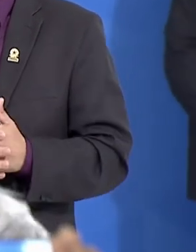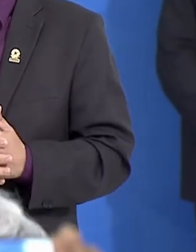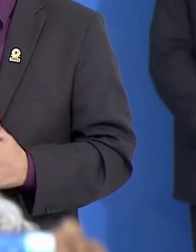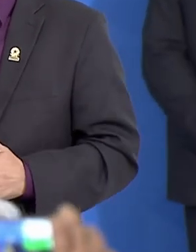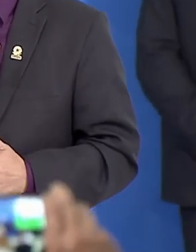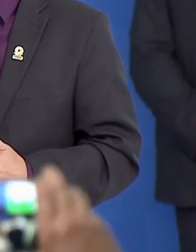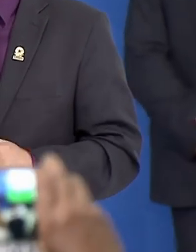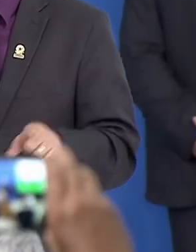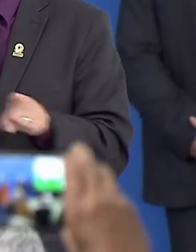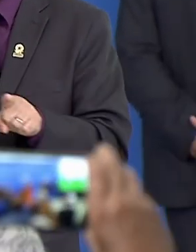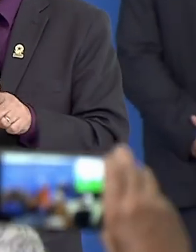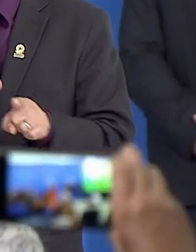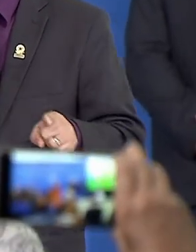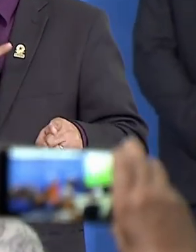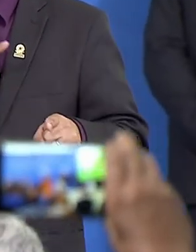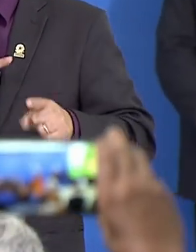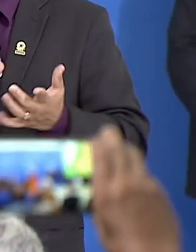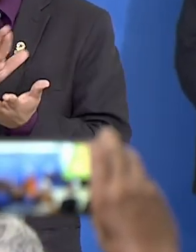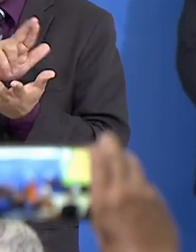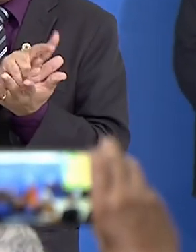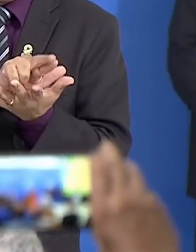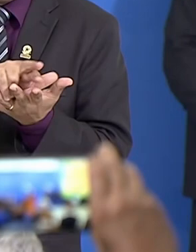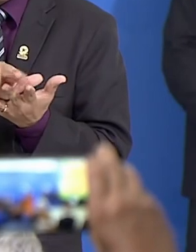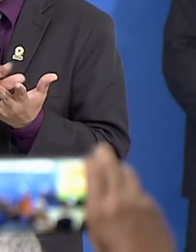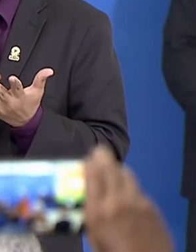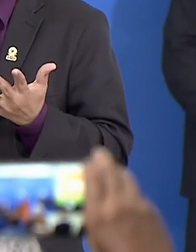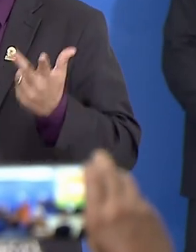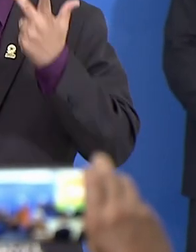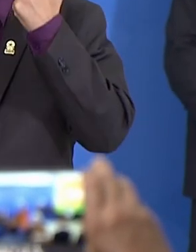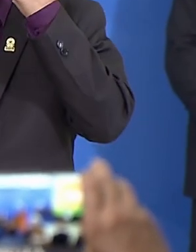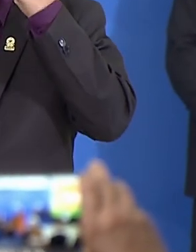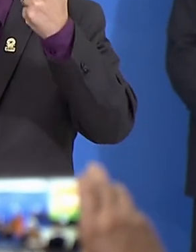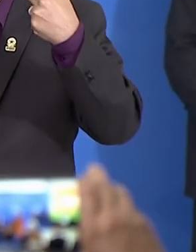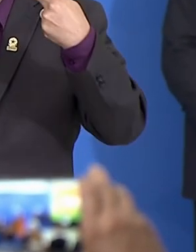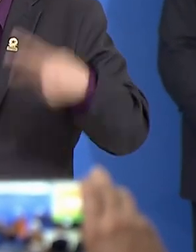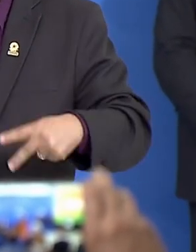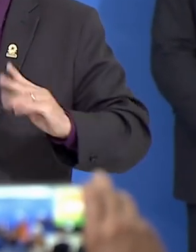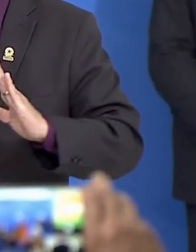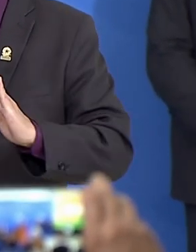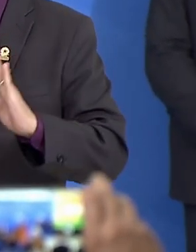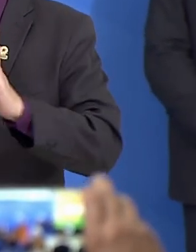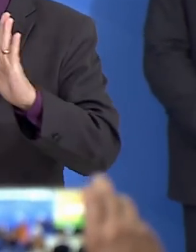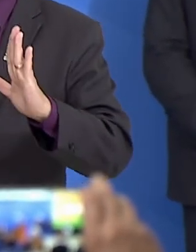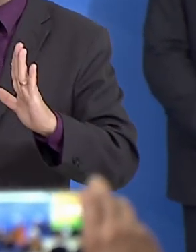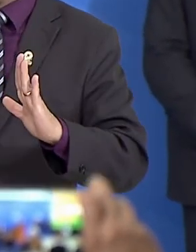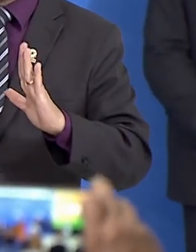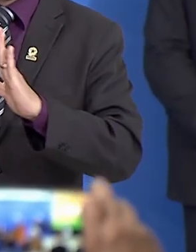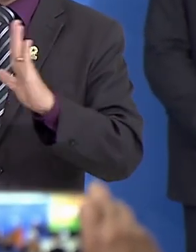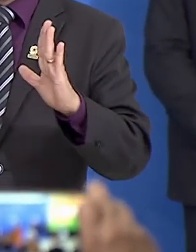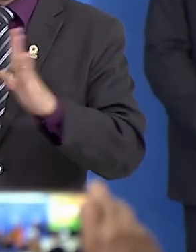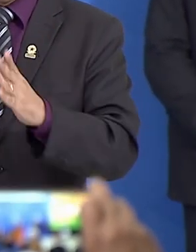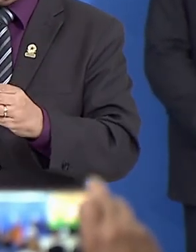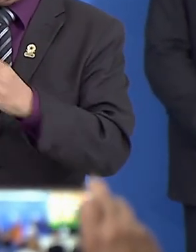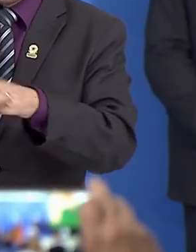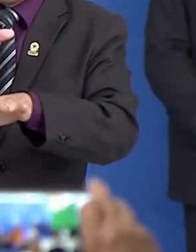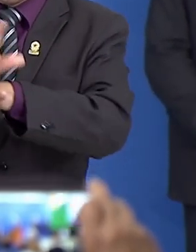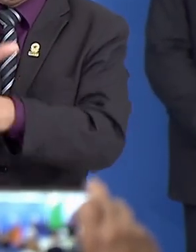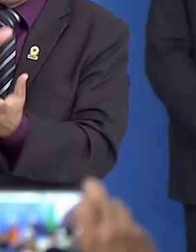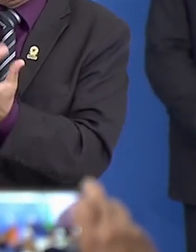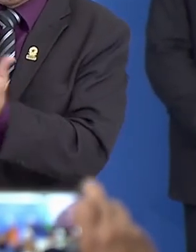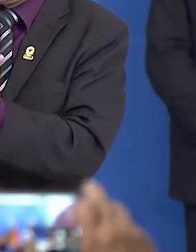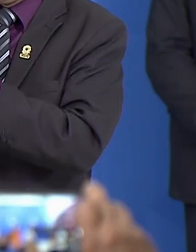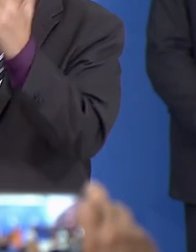das riquezas incomensuráveis que lá remassem, em boa parte desconhecidas,